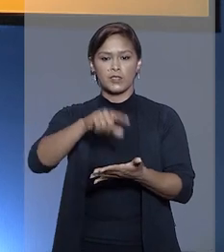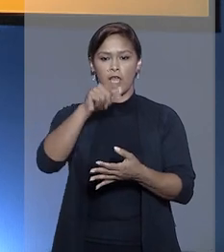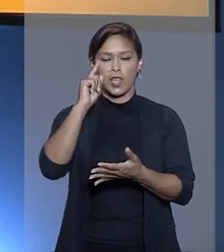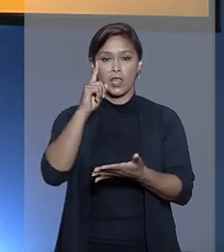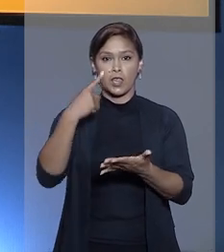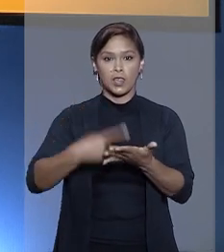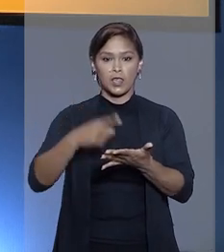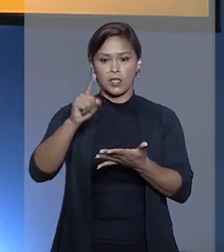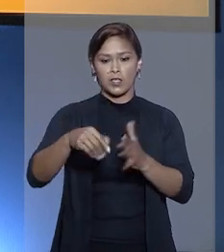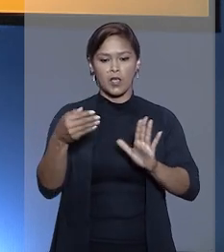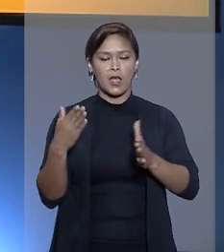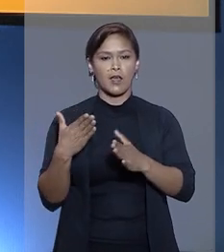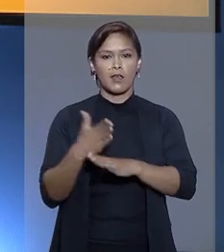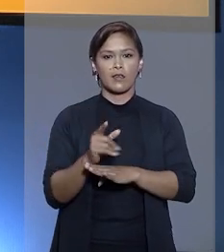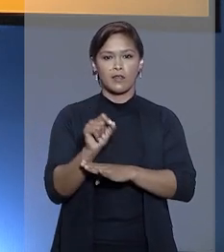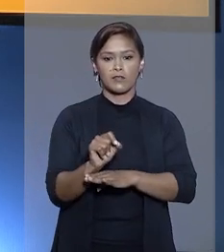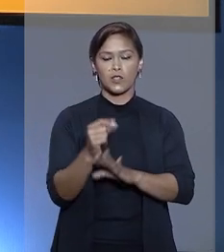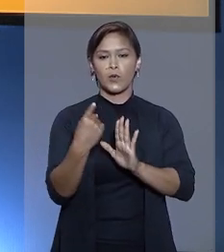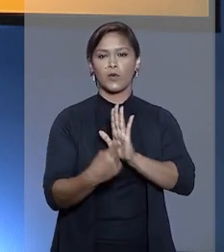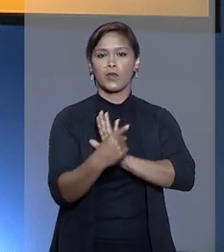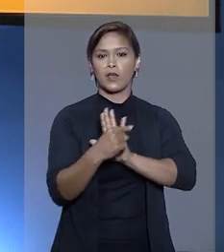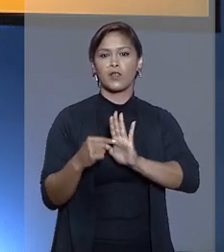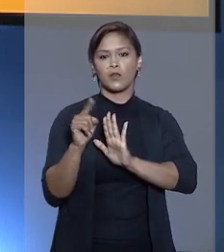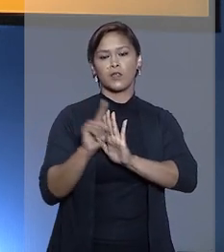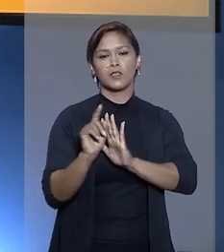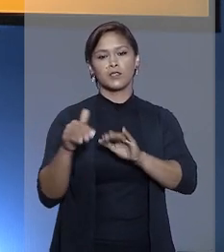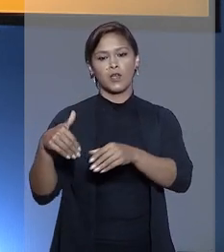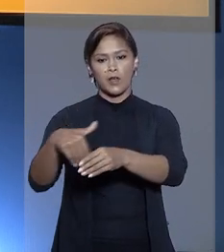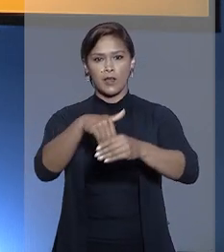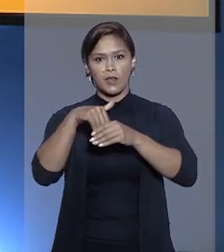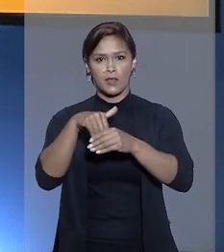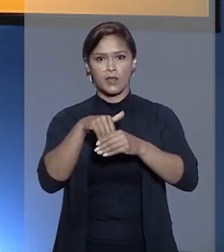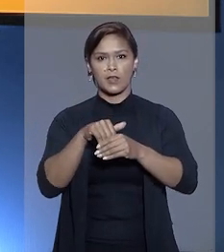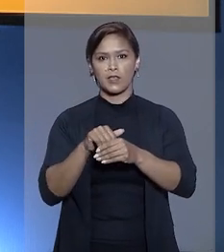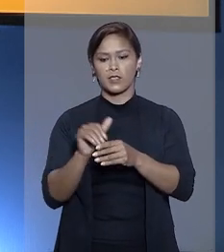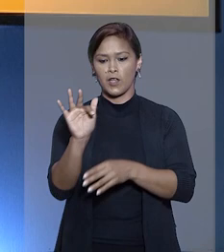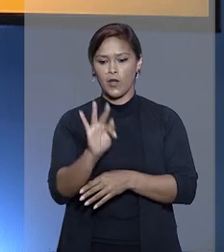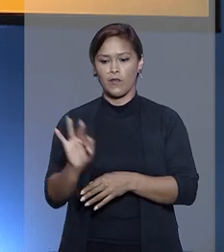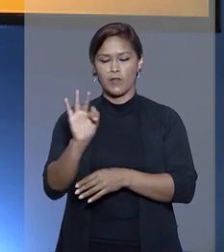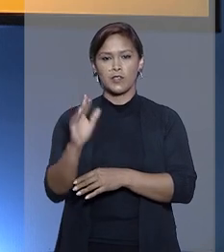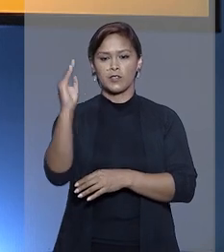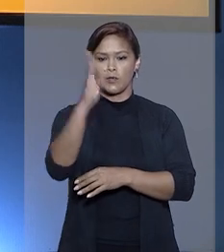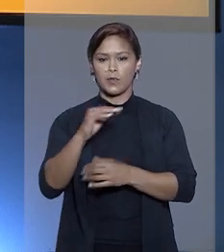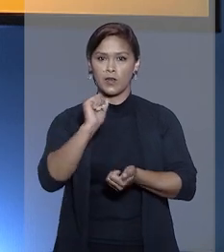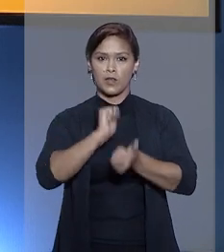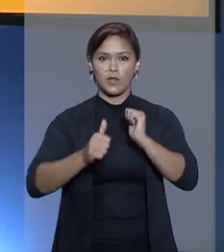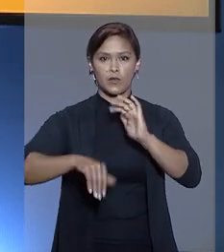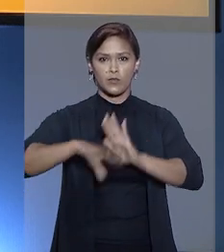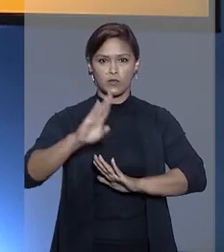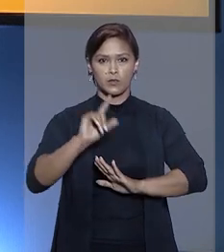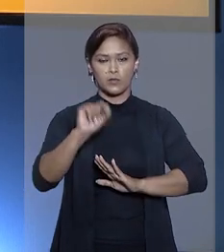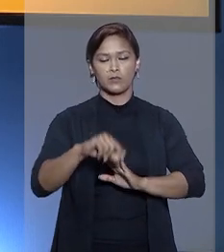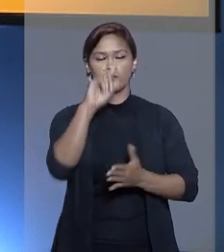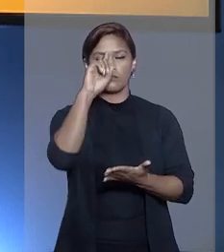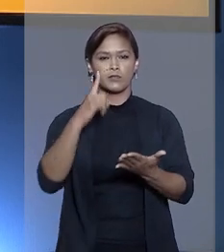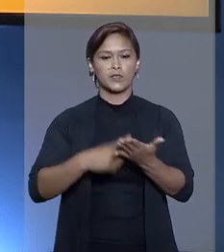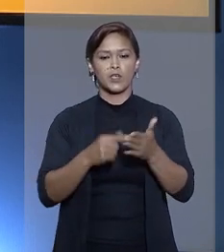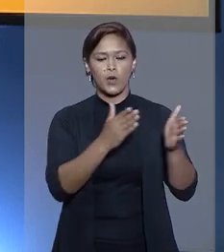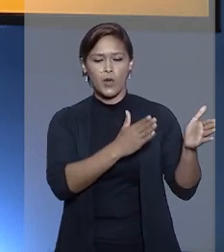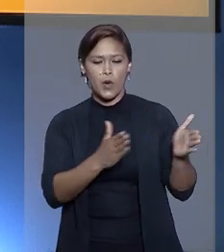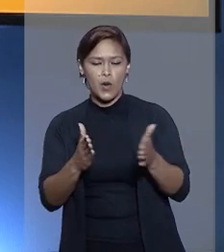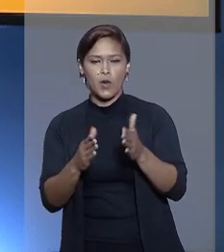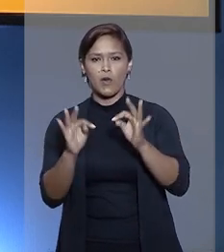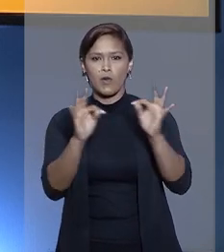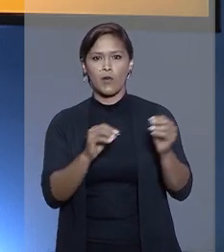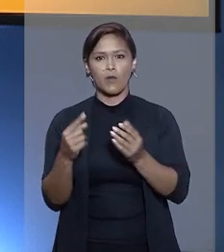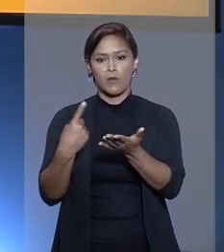que decretou a intervenção e a anulação da eleição na Confederação Brasileira de Futebol. A decisão levou em